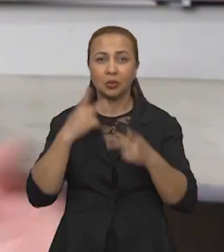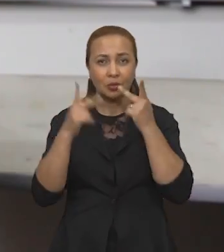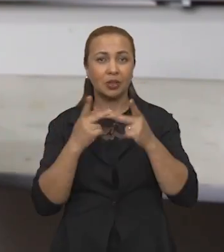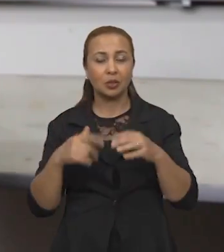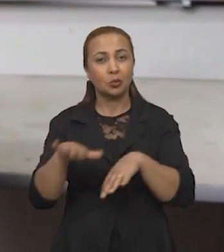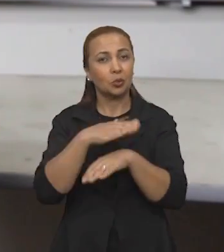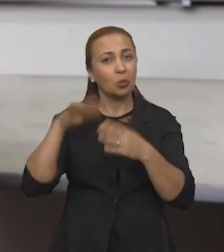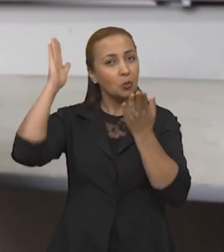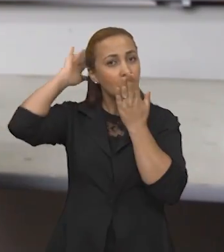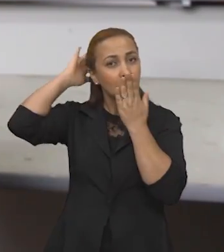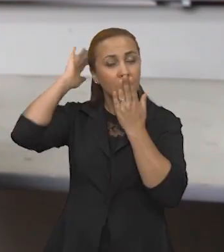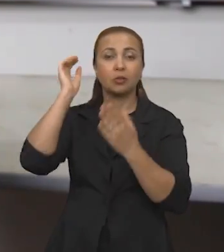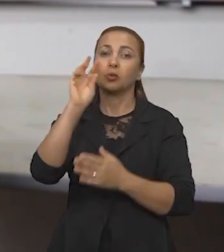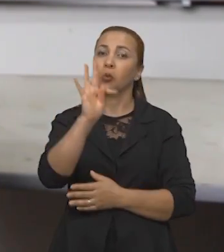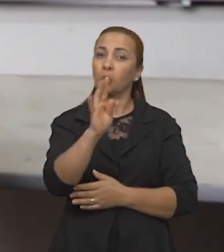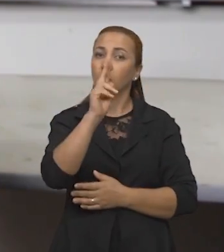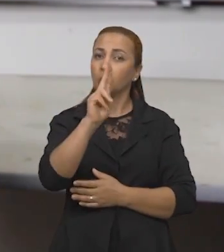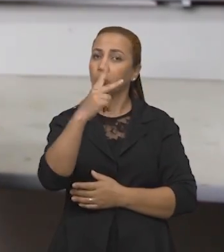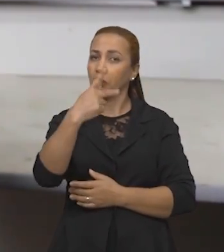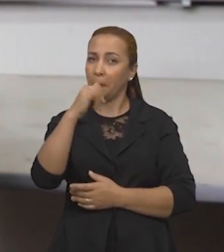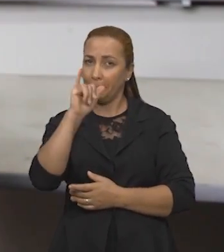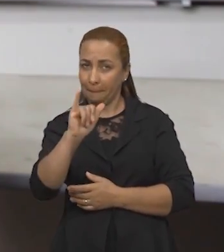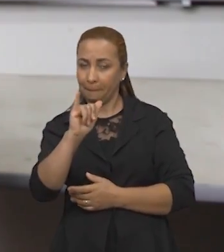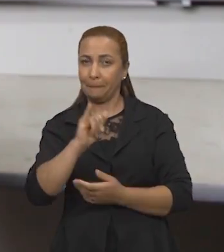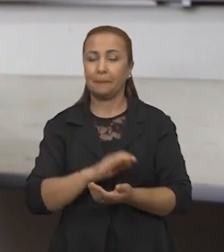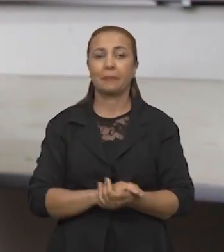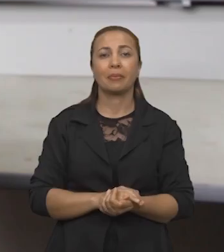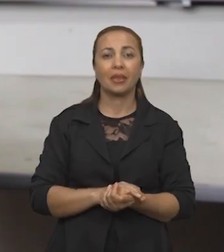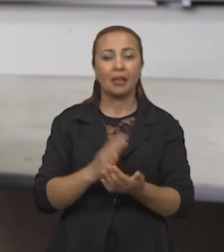especialmente falando dos tupis.